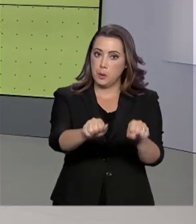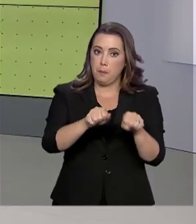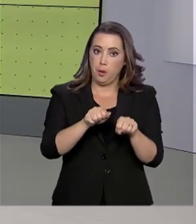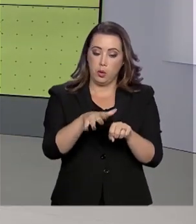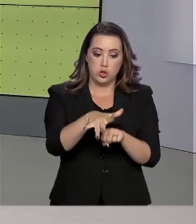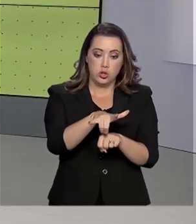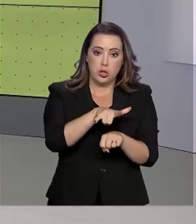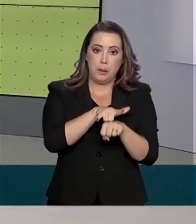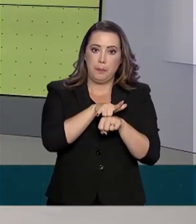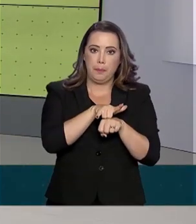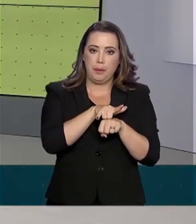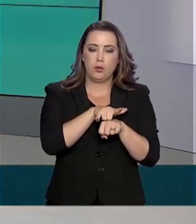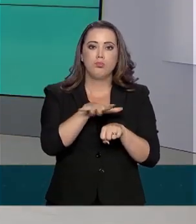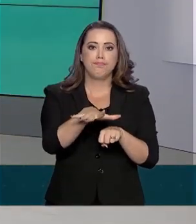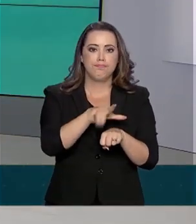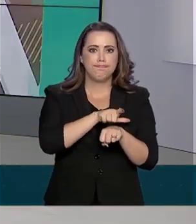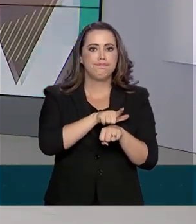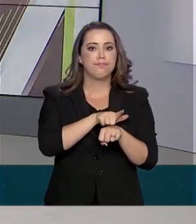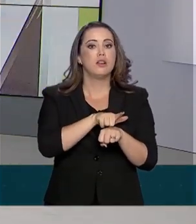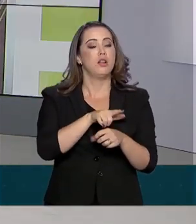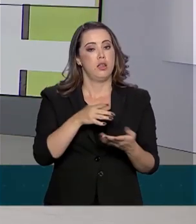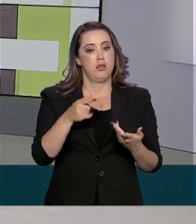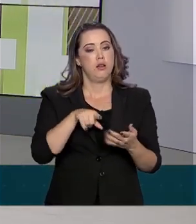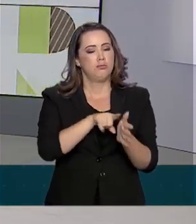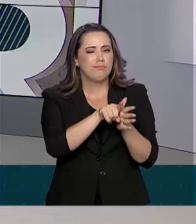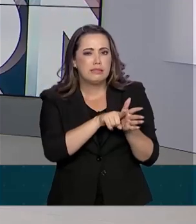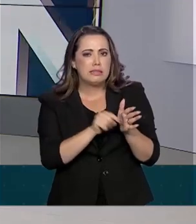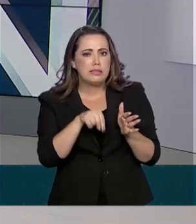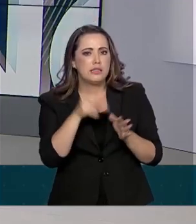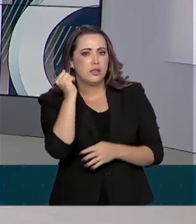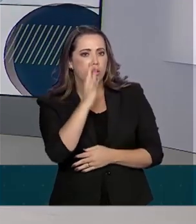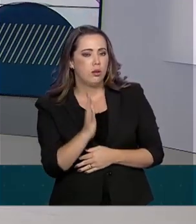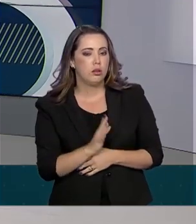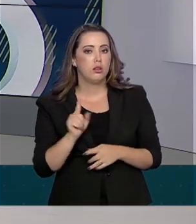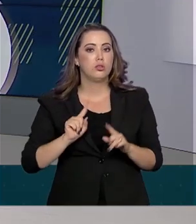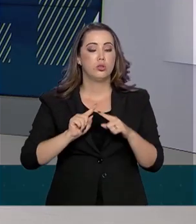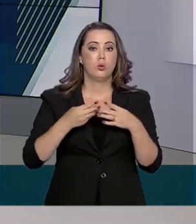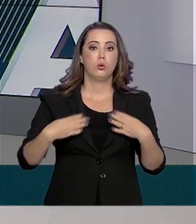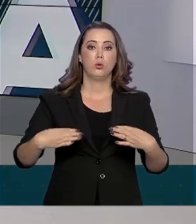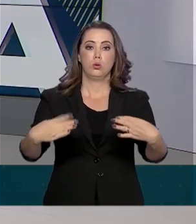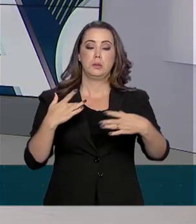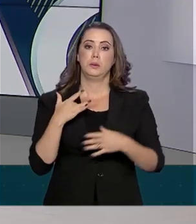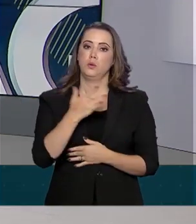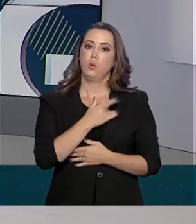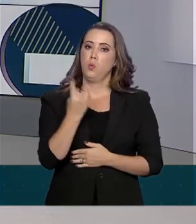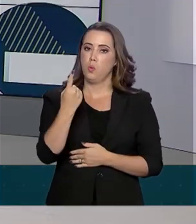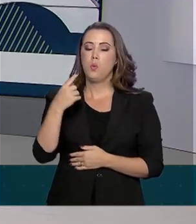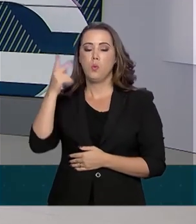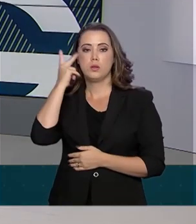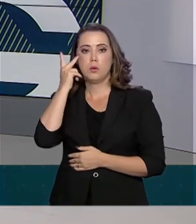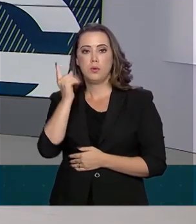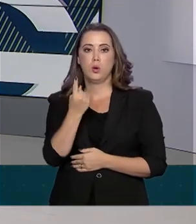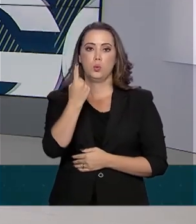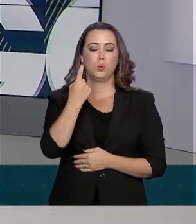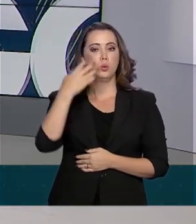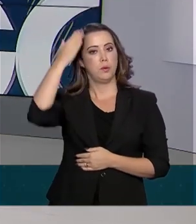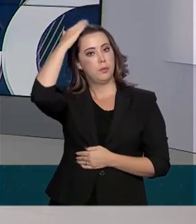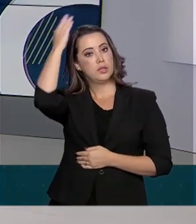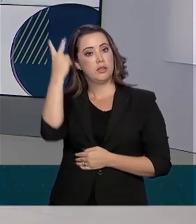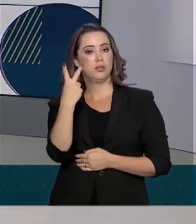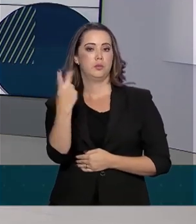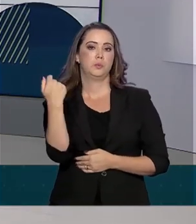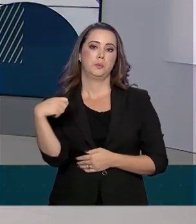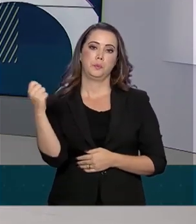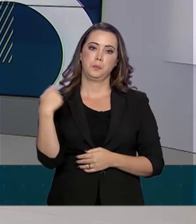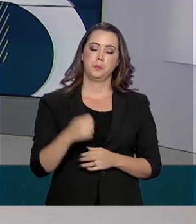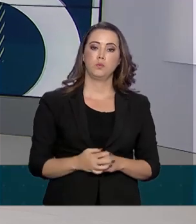suspeitos de coronavírus que estão sendo investigados aqui no Brasil, segundo o Ministério da Saúde. Um em São Paulo, um no Paraná e dois no Rio Grande